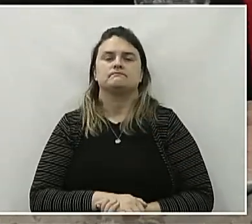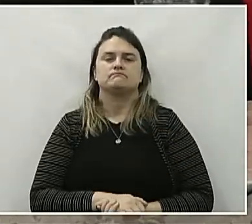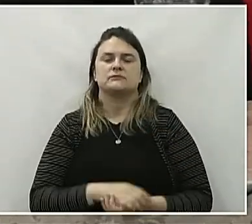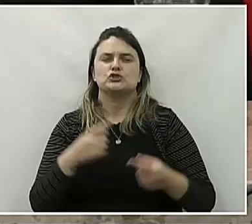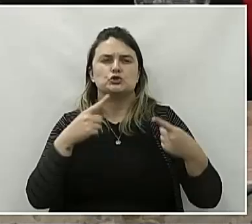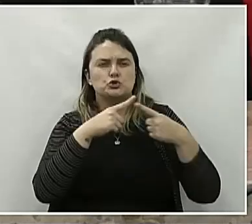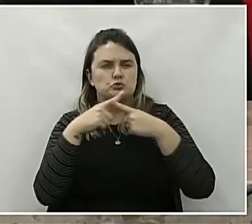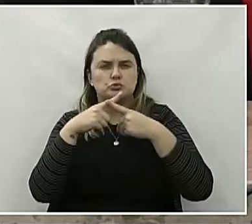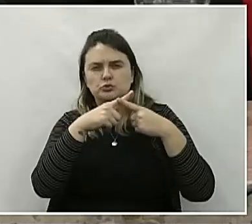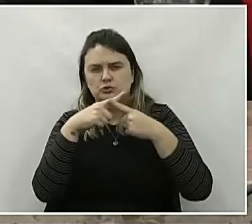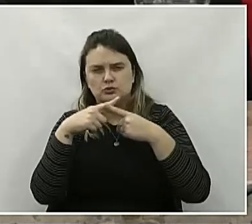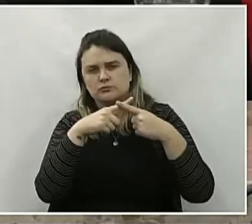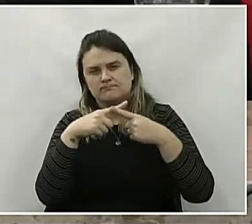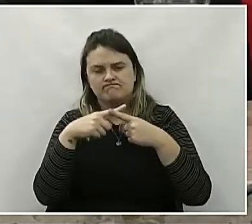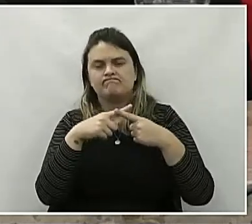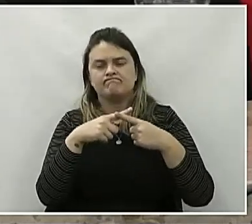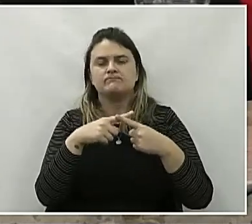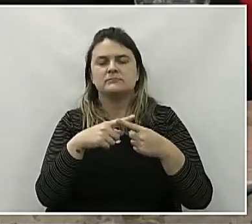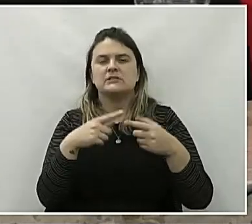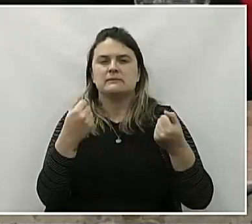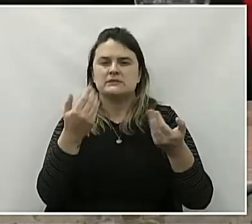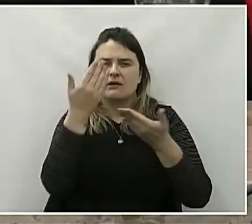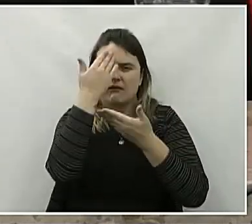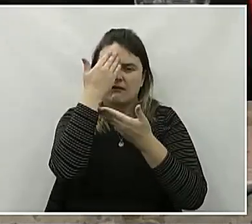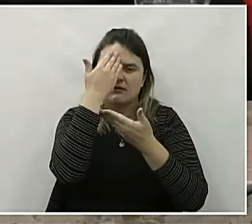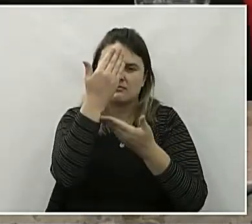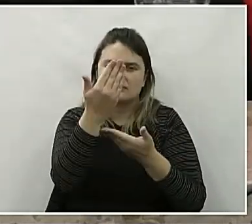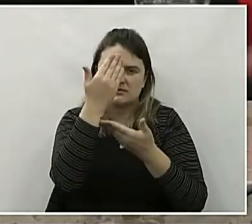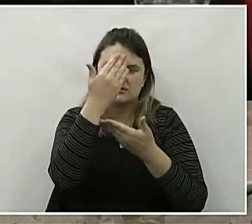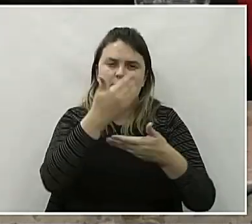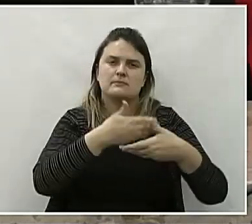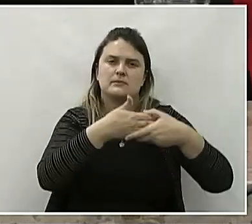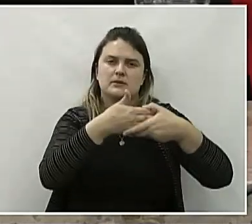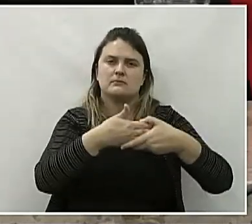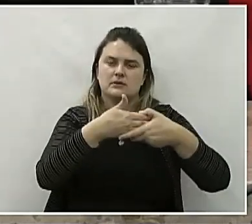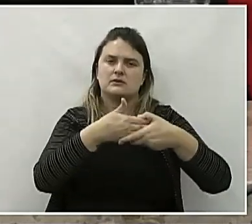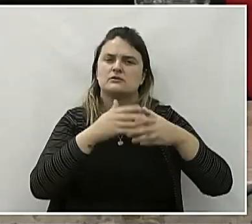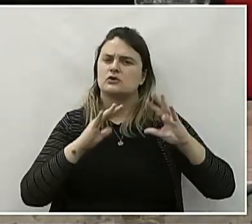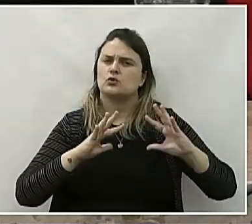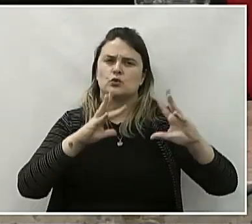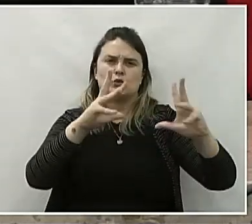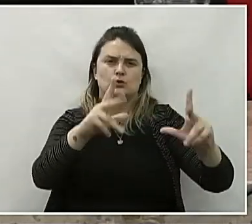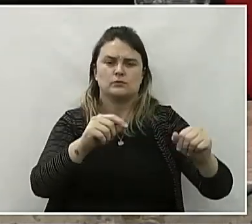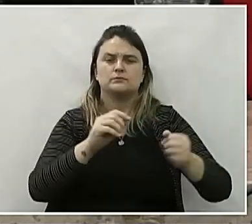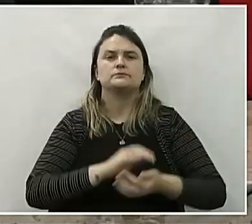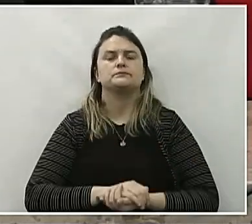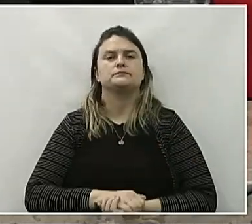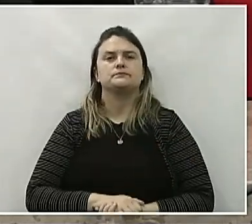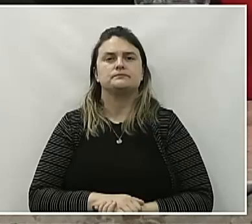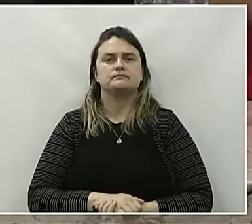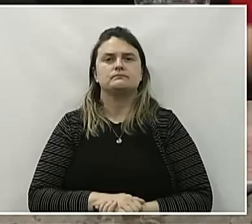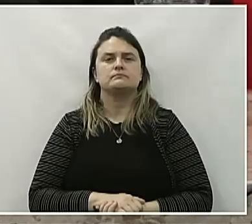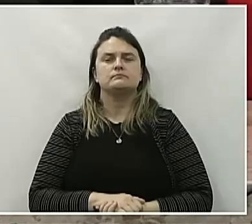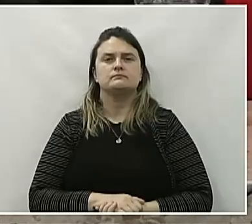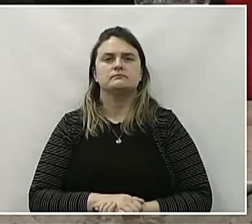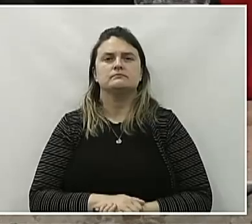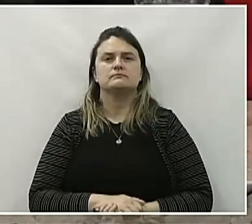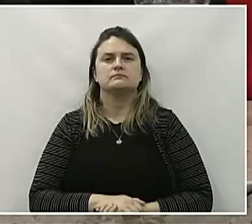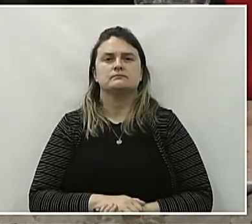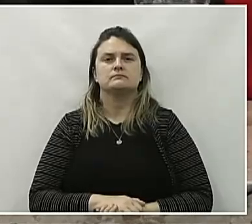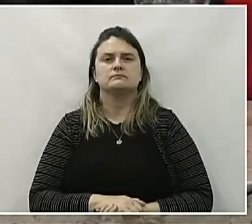disputado. Então, gente tem que agradecer, dar os parabéns para todos eles. E também quero